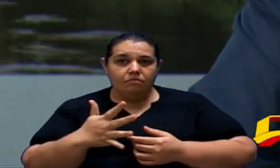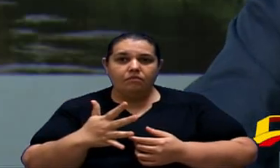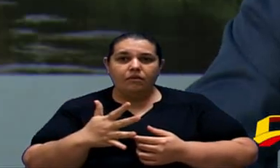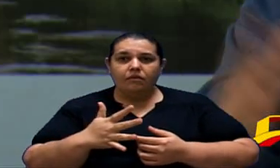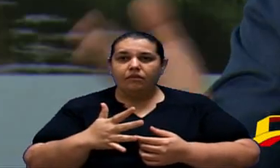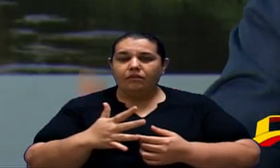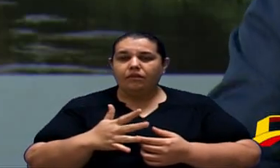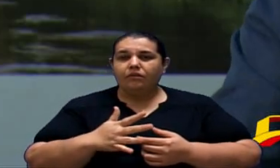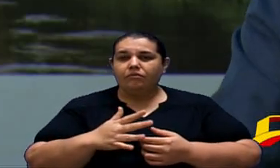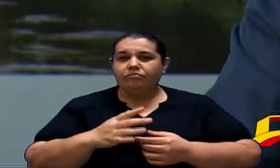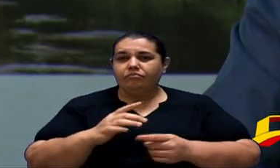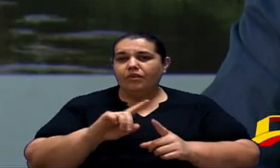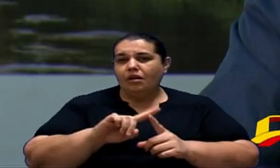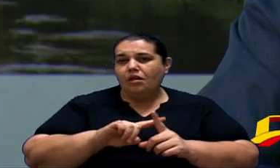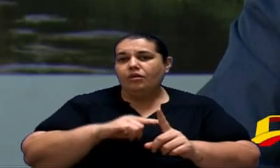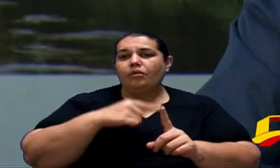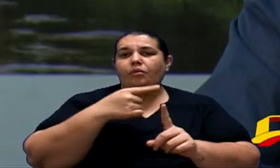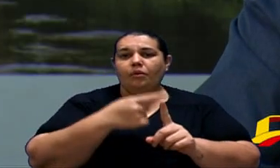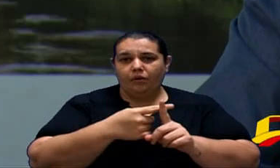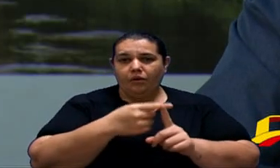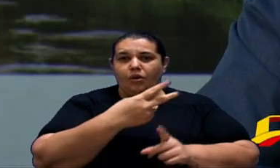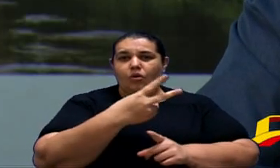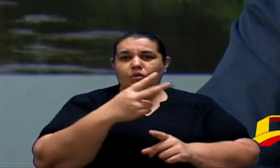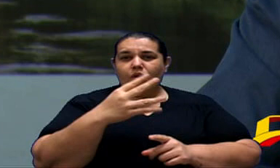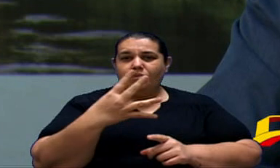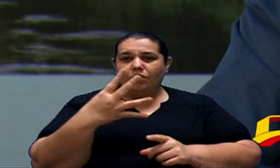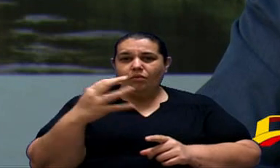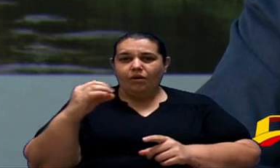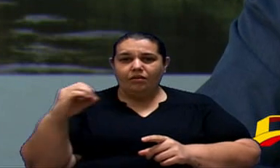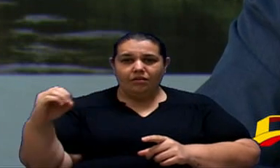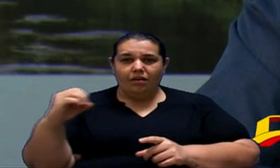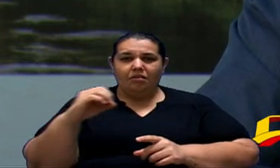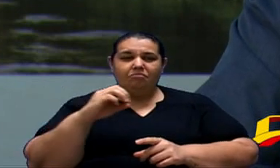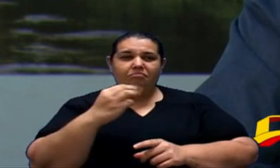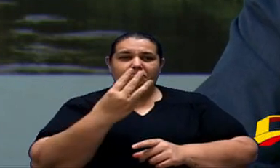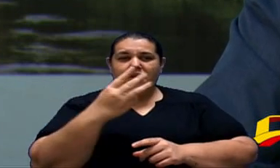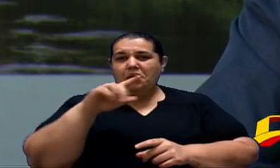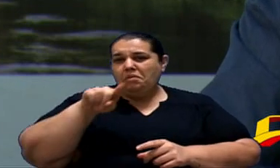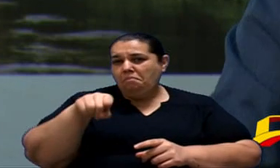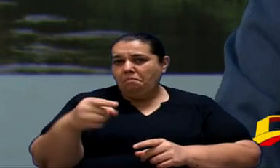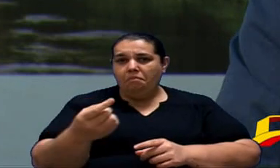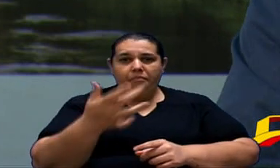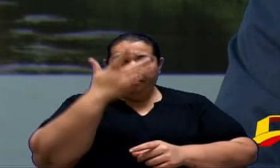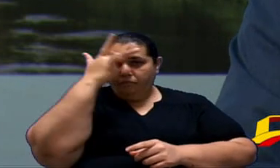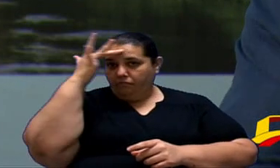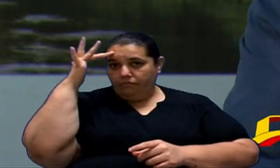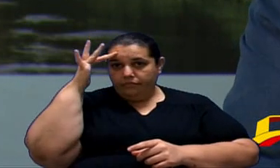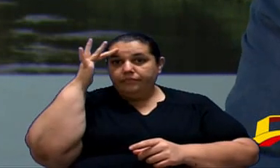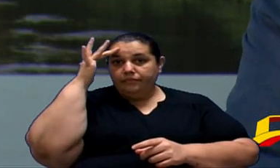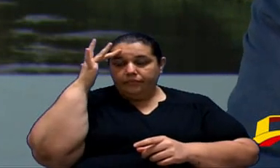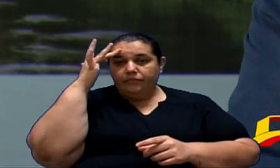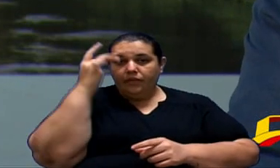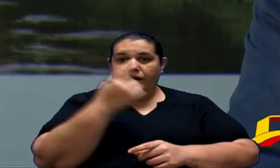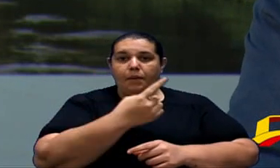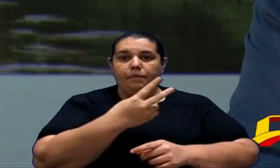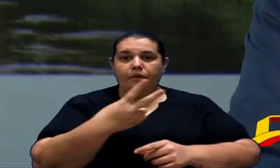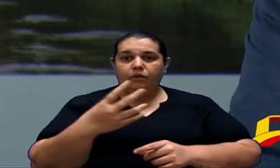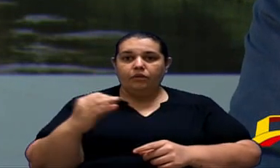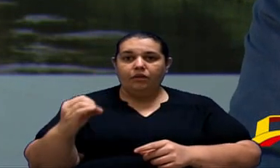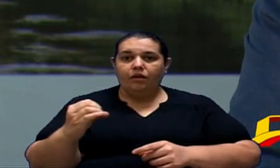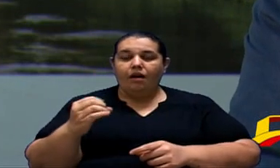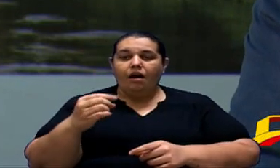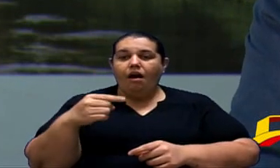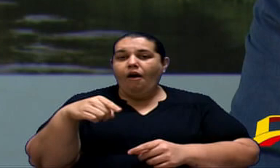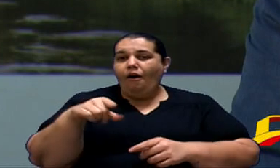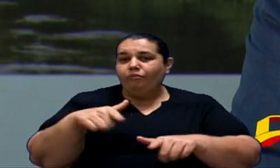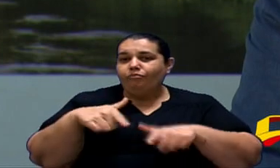Se dobrar Daria 2.400 Pessoas 3.000 Pessoas Que Esses 1.200 Leva alimento Para a